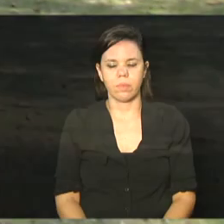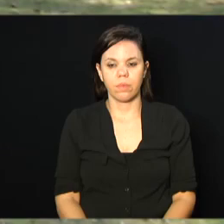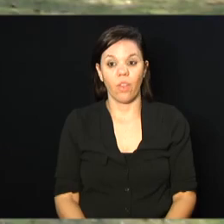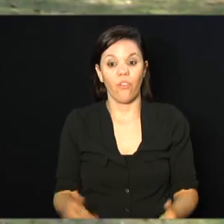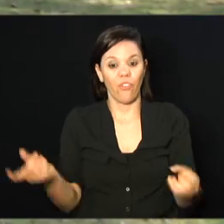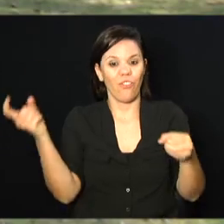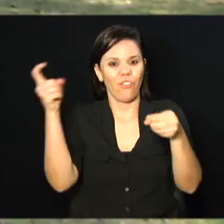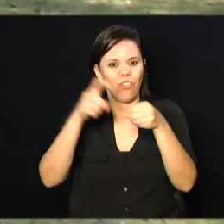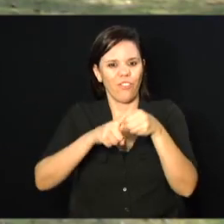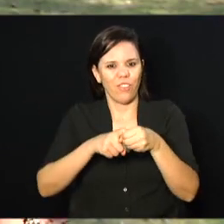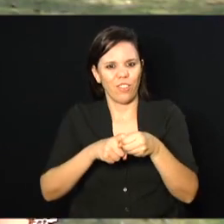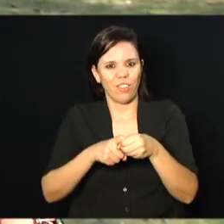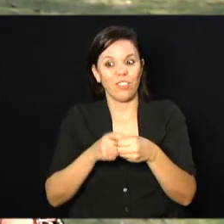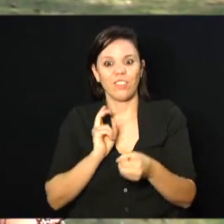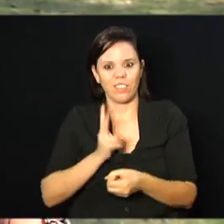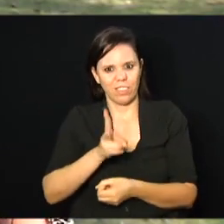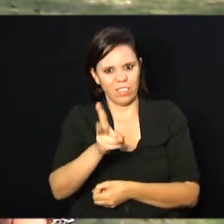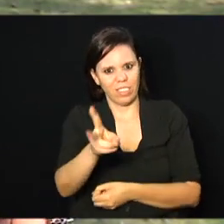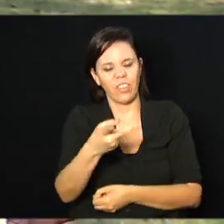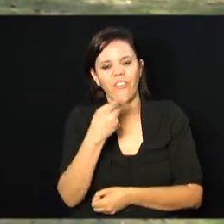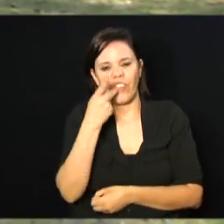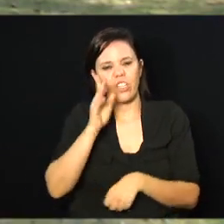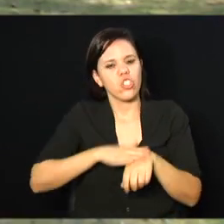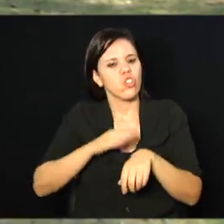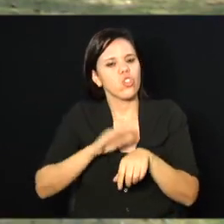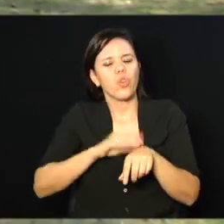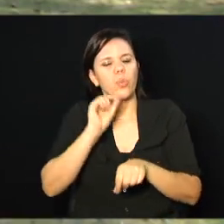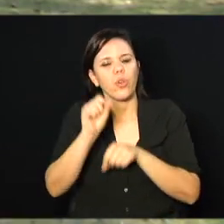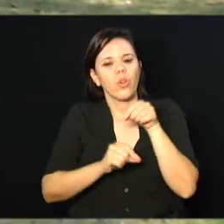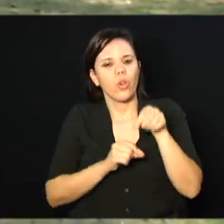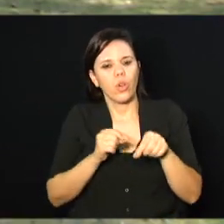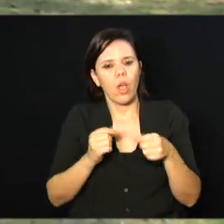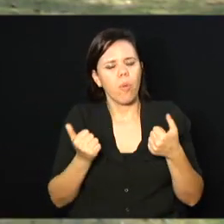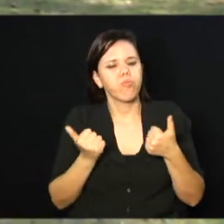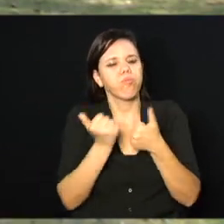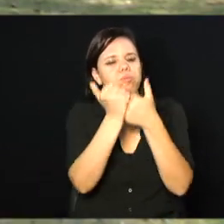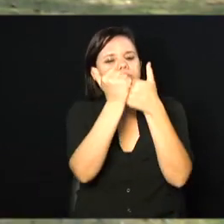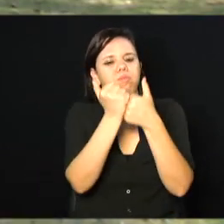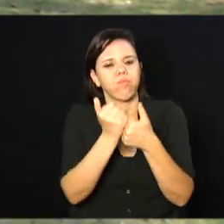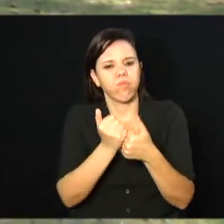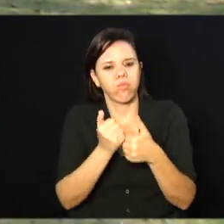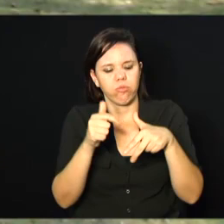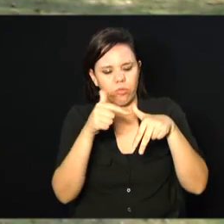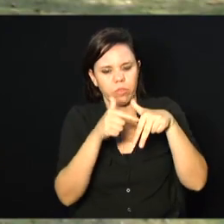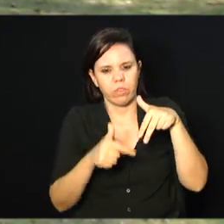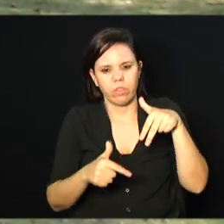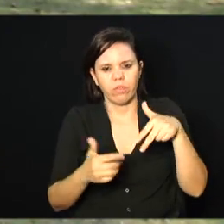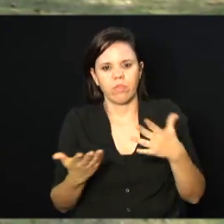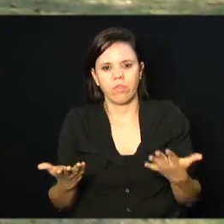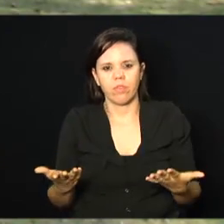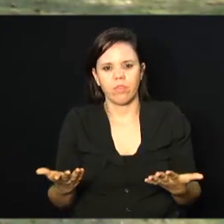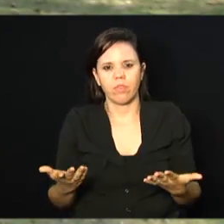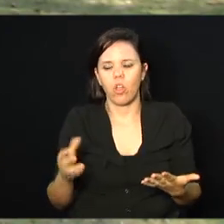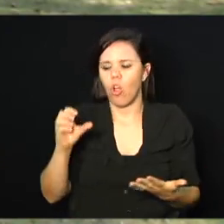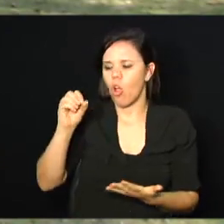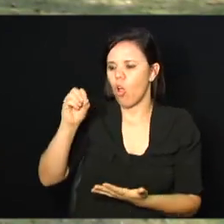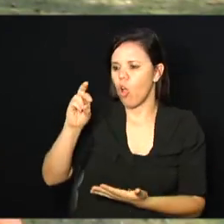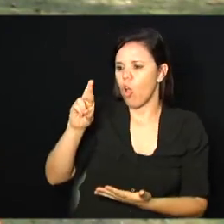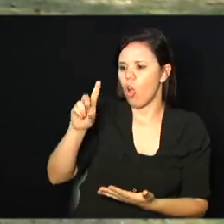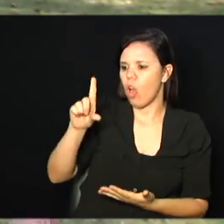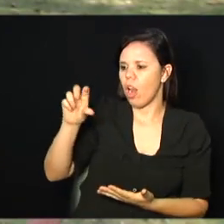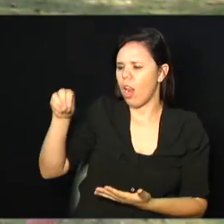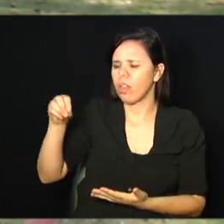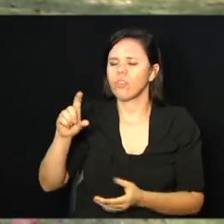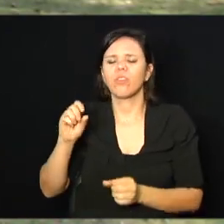Estamos de volta e vamos continuar aí falando. Sobre o Pernas de Aluguel. Orlando, a gente estava comentando um pouquinho sobre as barreiras.